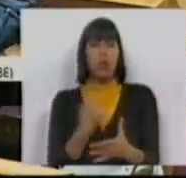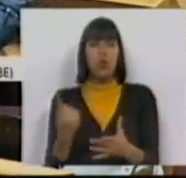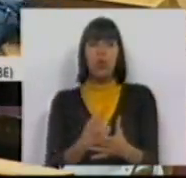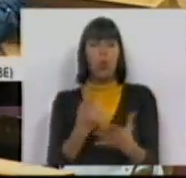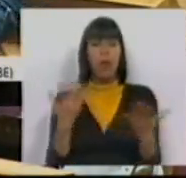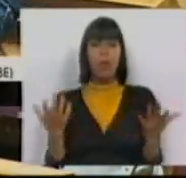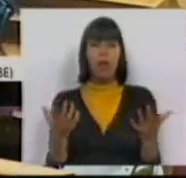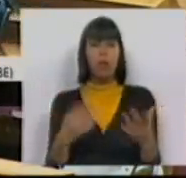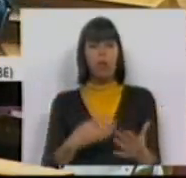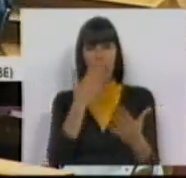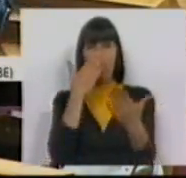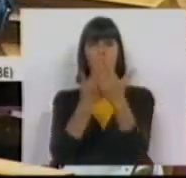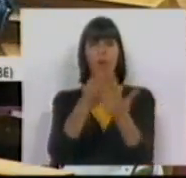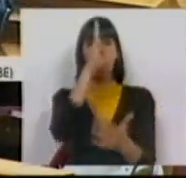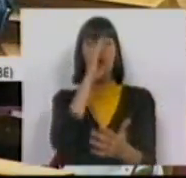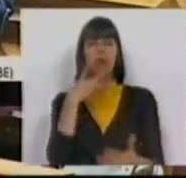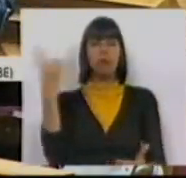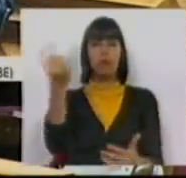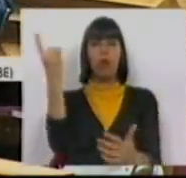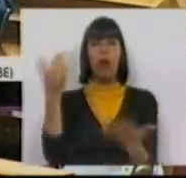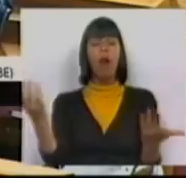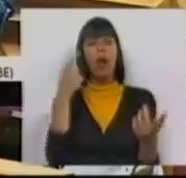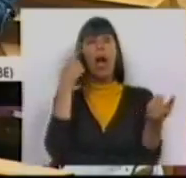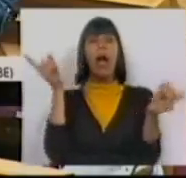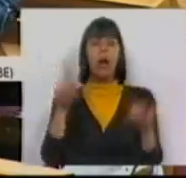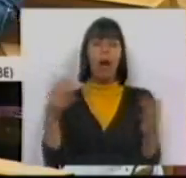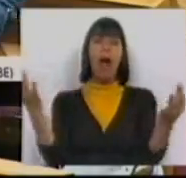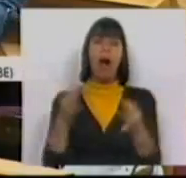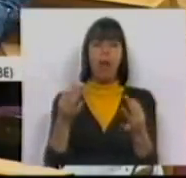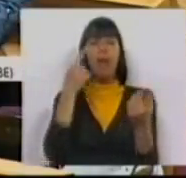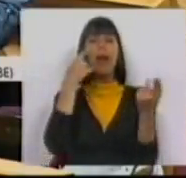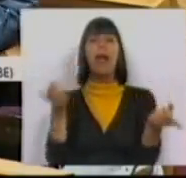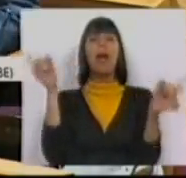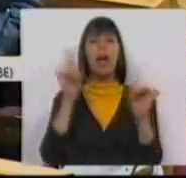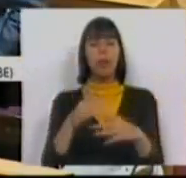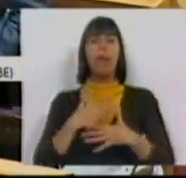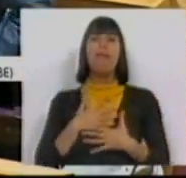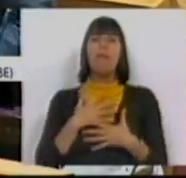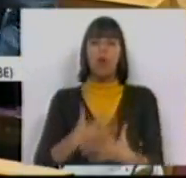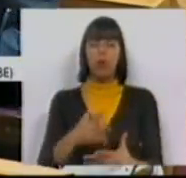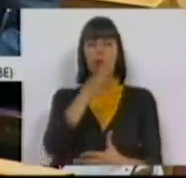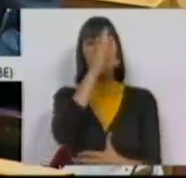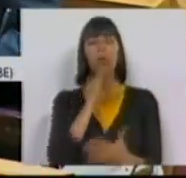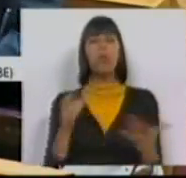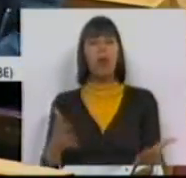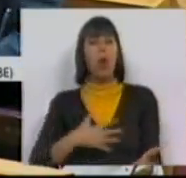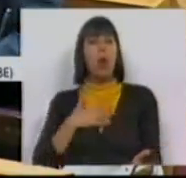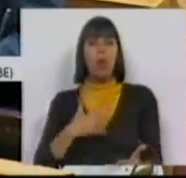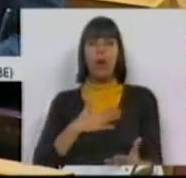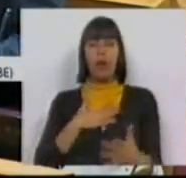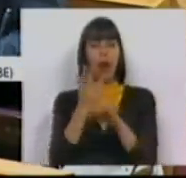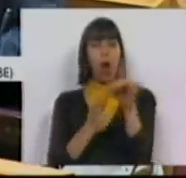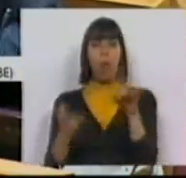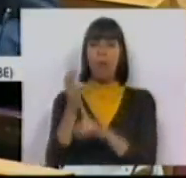e confronto do Governo. E, de facto, são repetidos, mas também é repetida a vontade do Governo em não querer